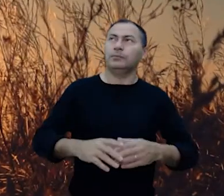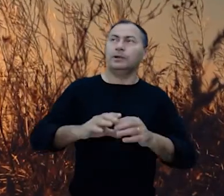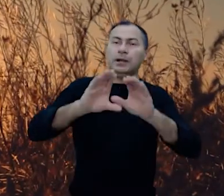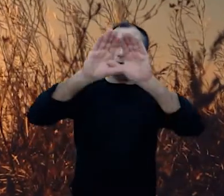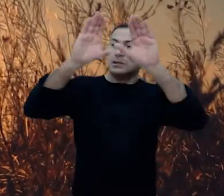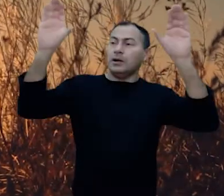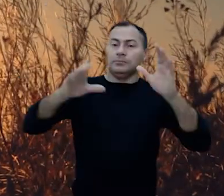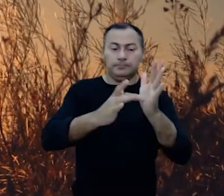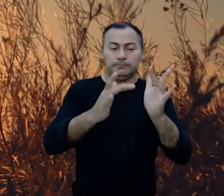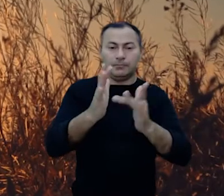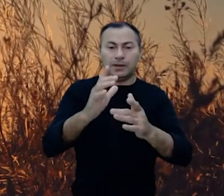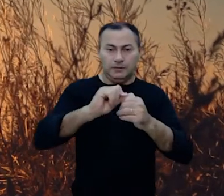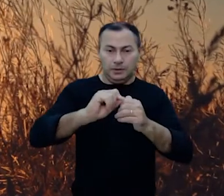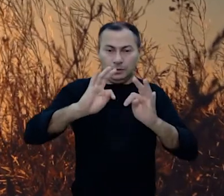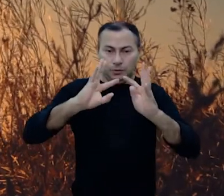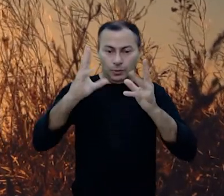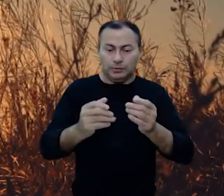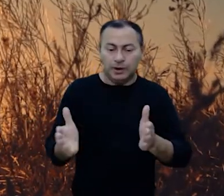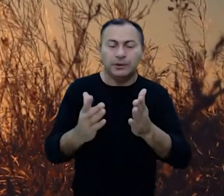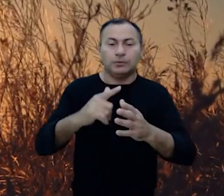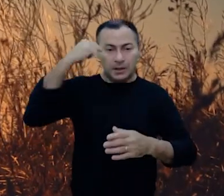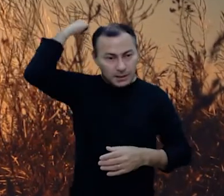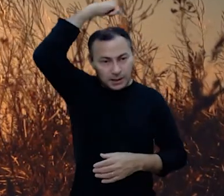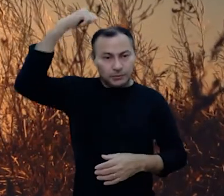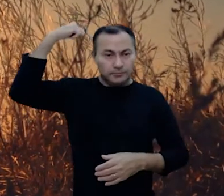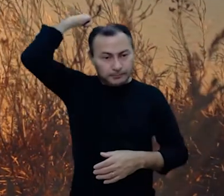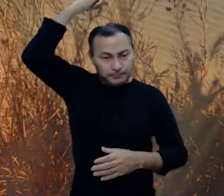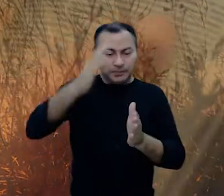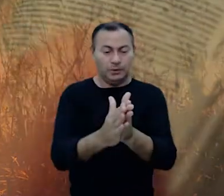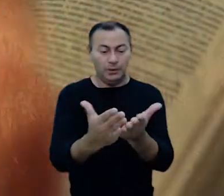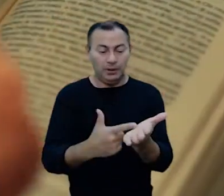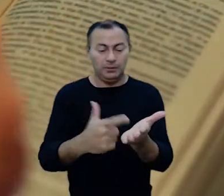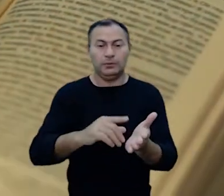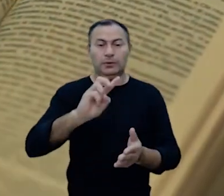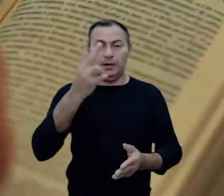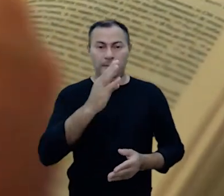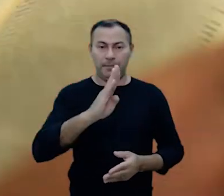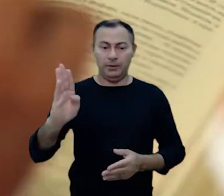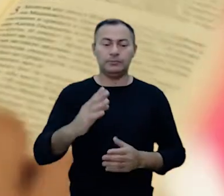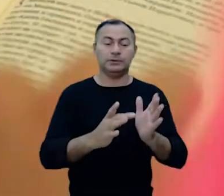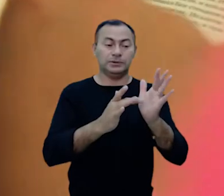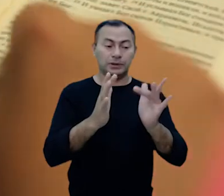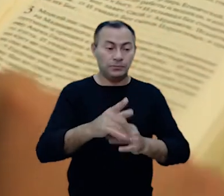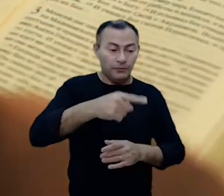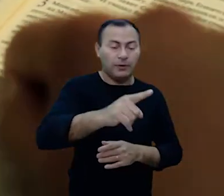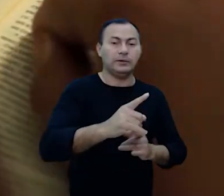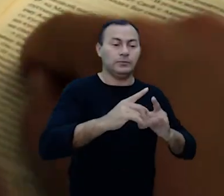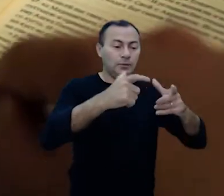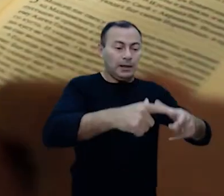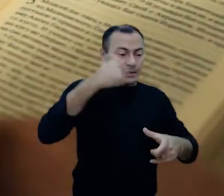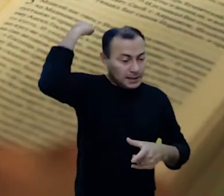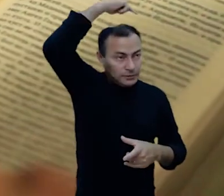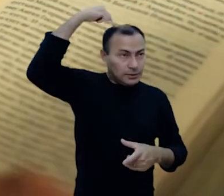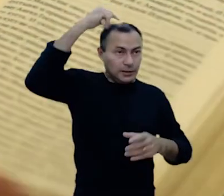celestial. Então, Jesus fez todo o caminho do santo dos santos. O livro de Hebreus diz que quando ele foi ao santo dos santos